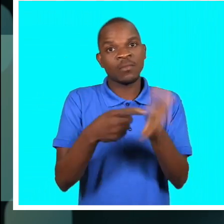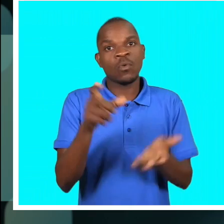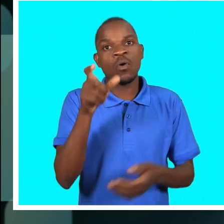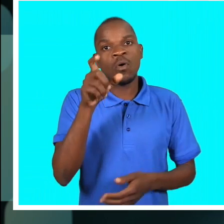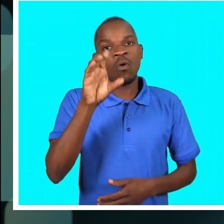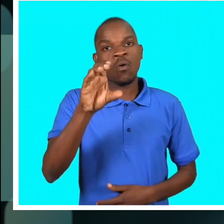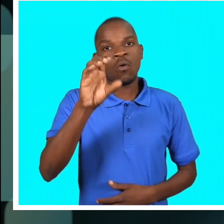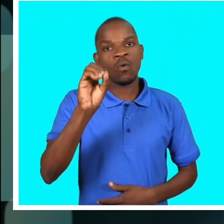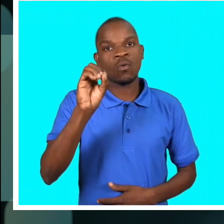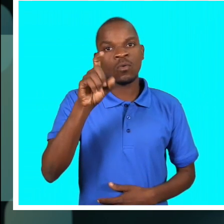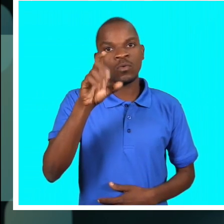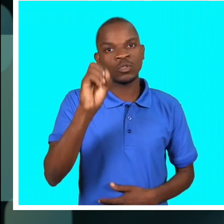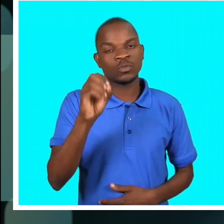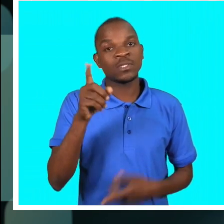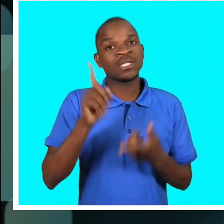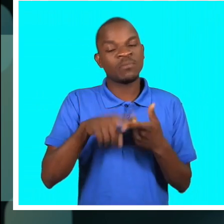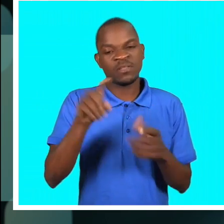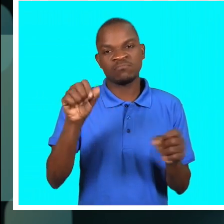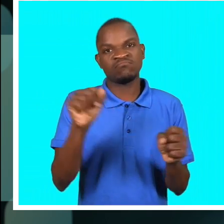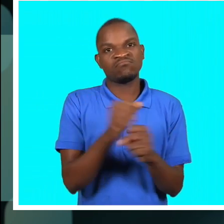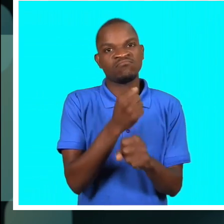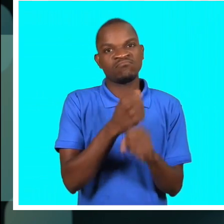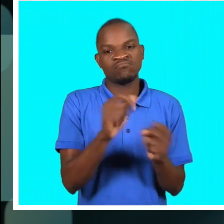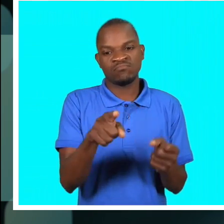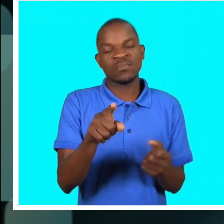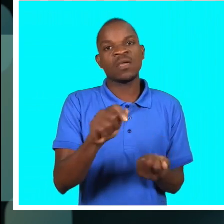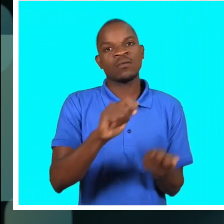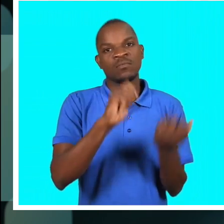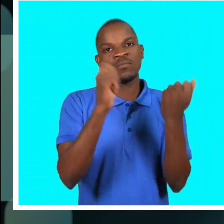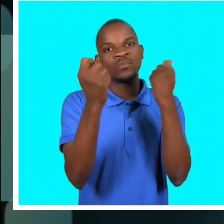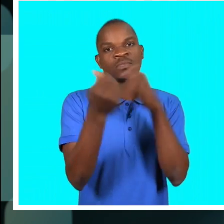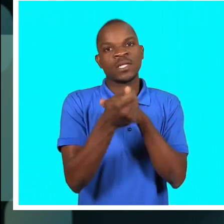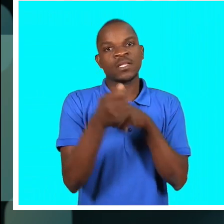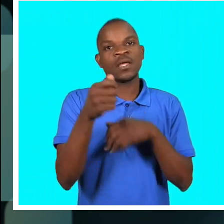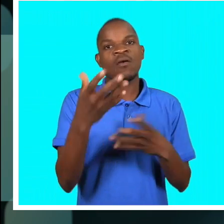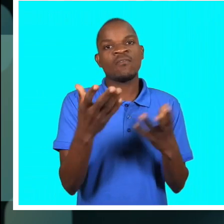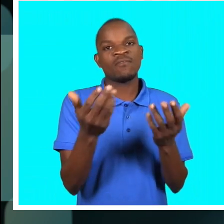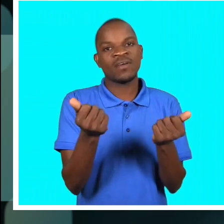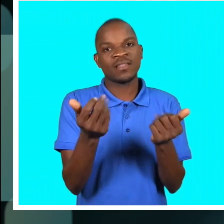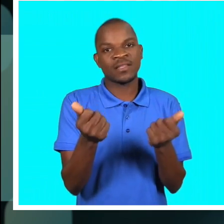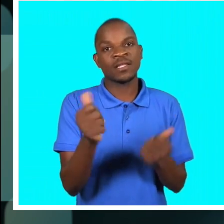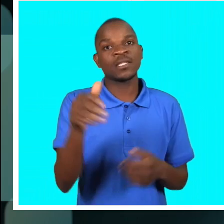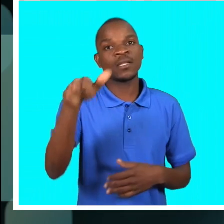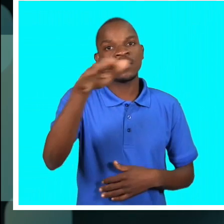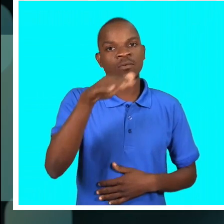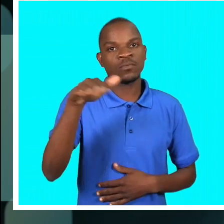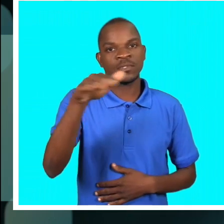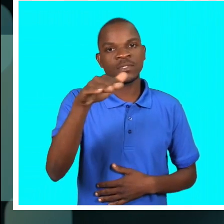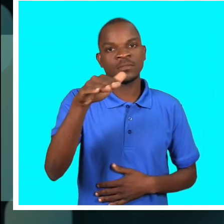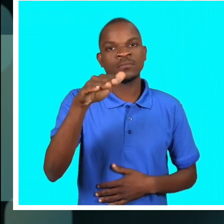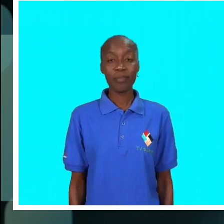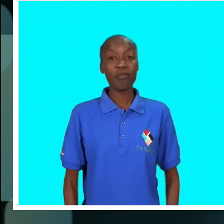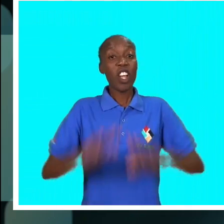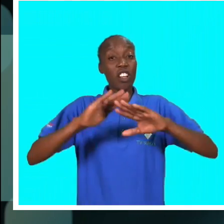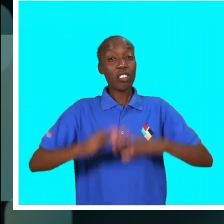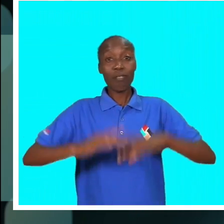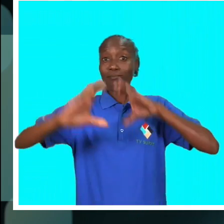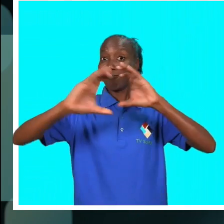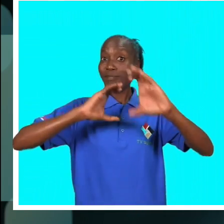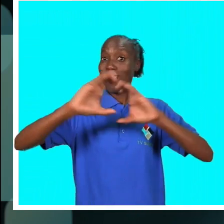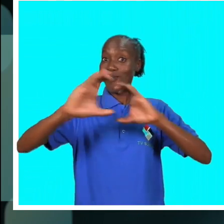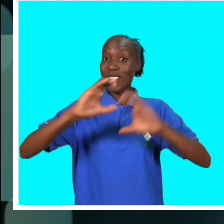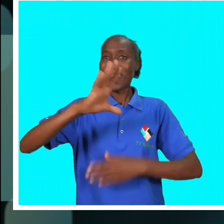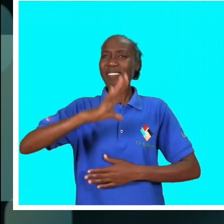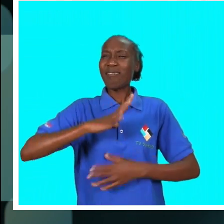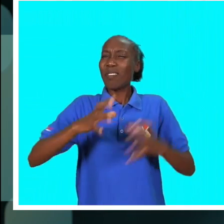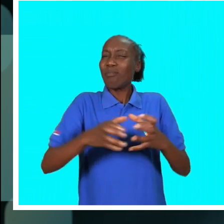termos como coxo também são inapropriados com facilidade pela comunidade. E nós que